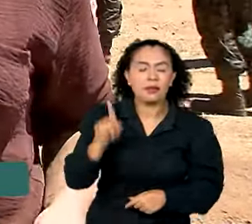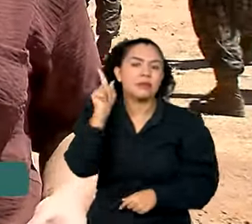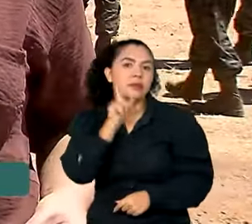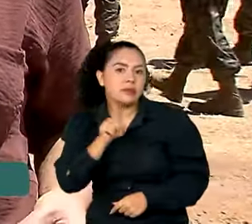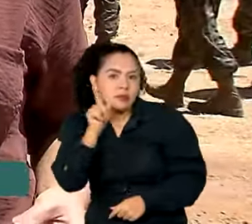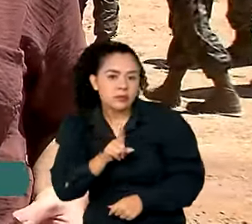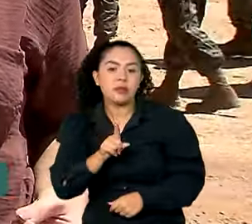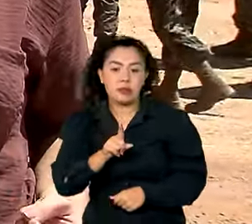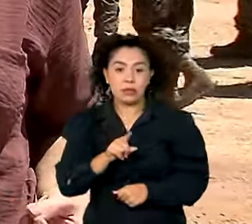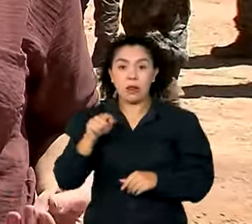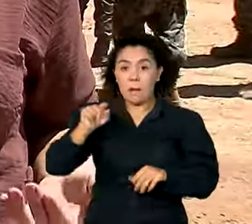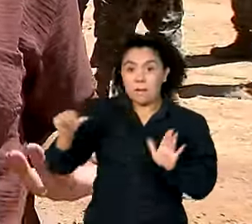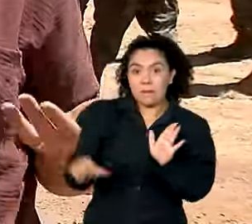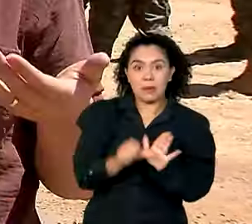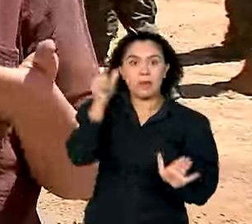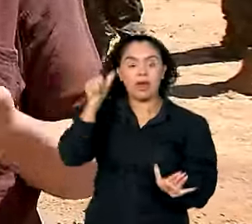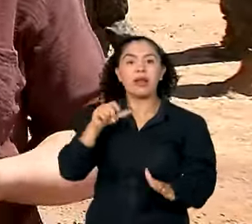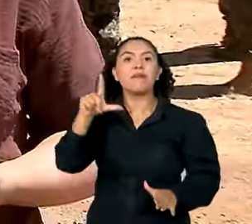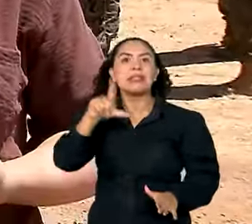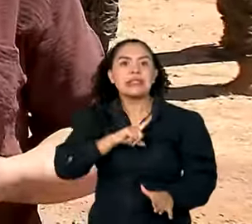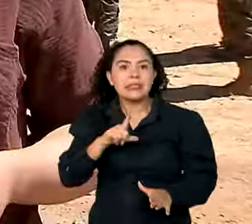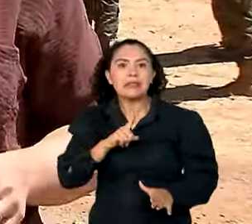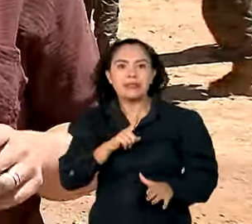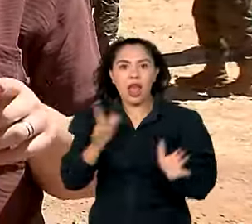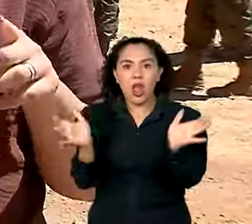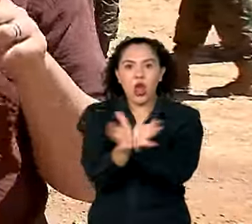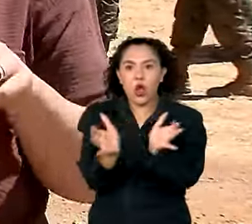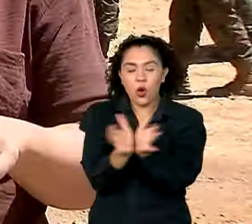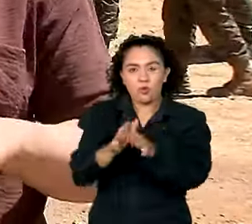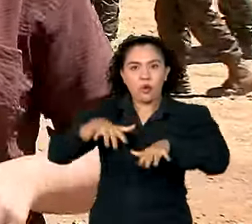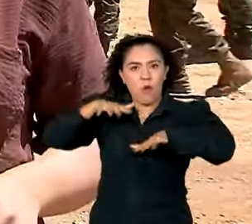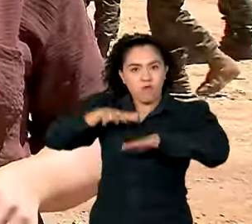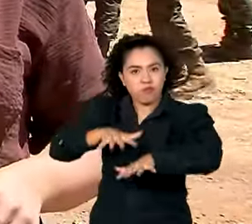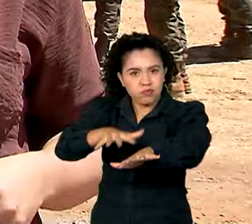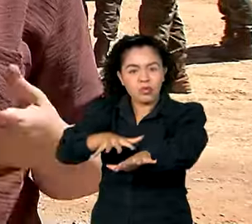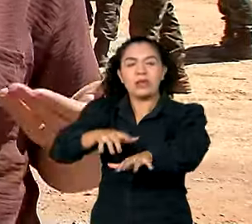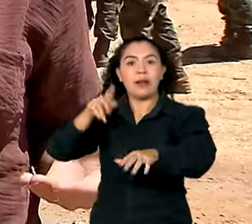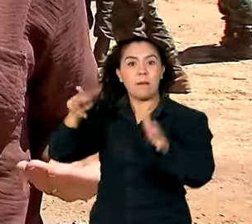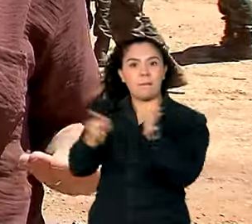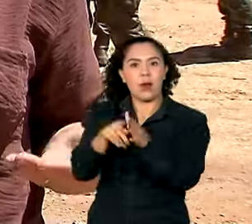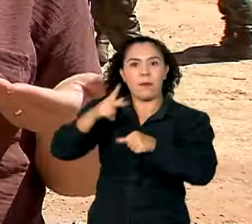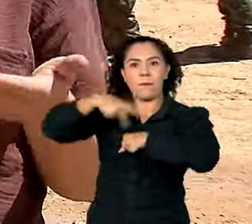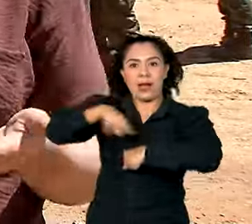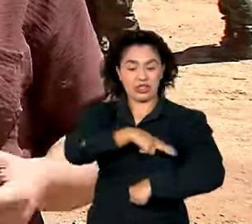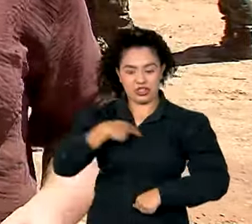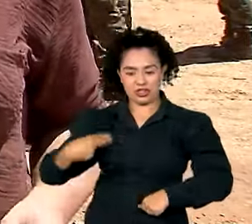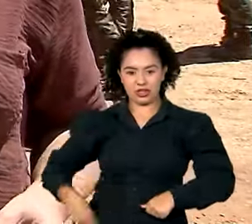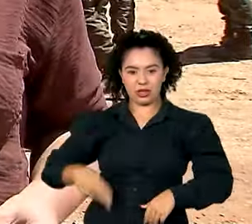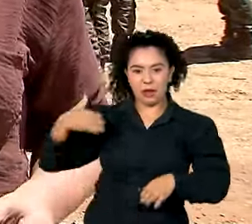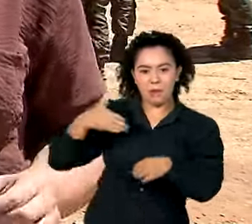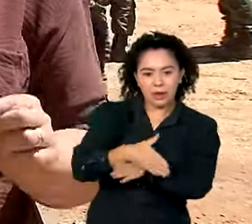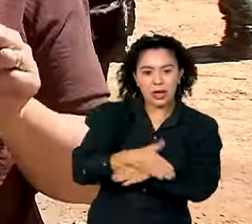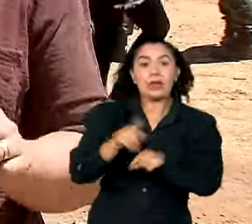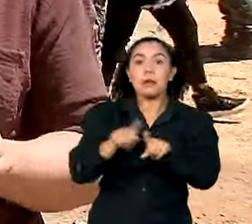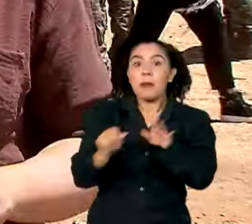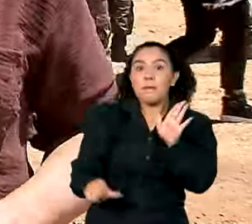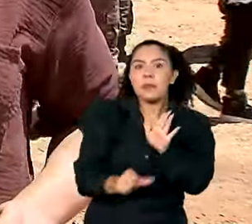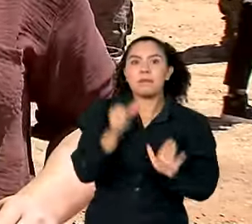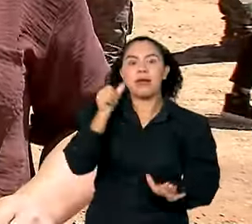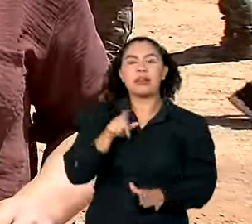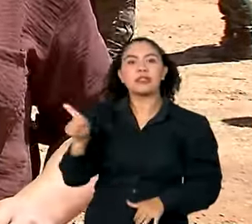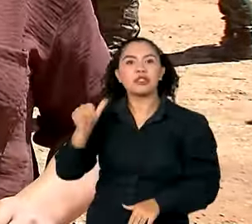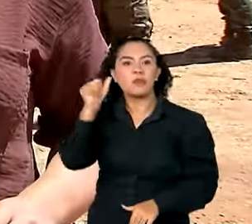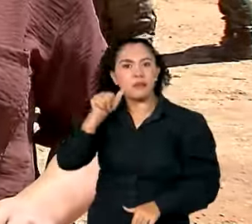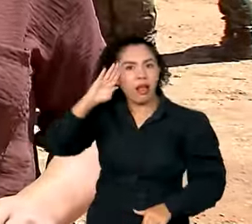exercício conta com a presença de tropas da China. Também é a primeira vez que mulheres soldados fuzileiros da Marinha